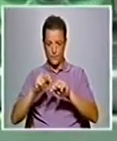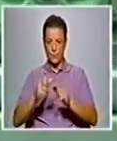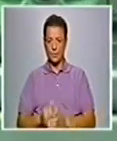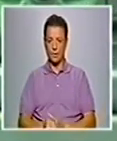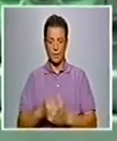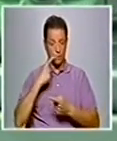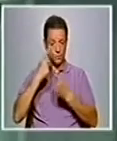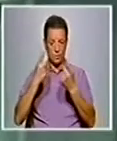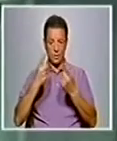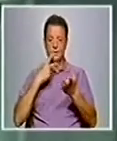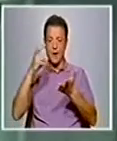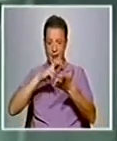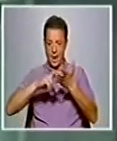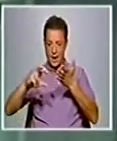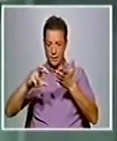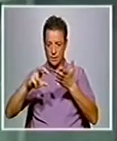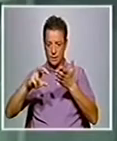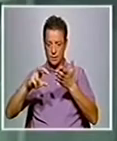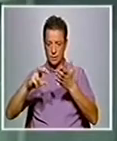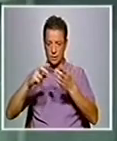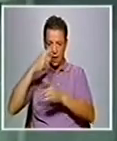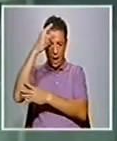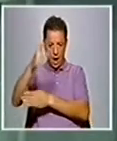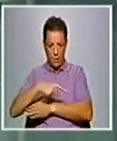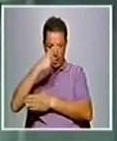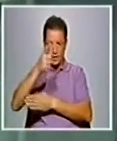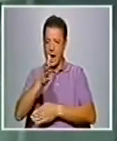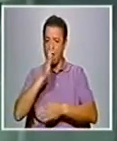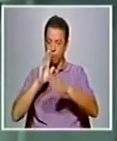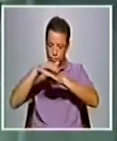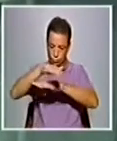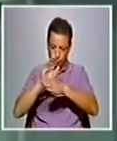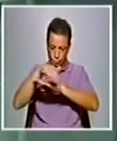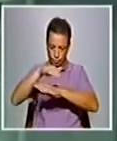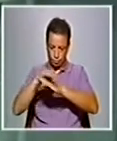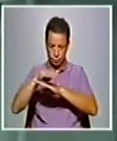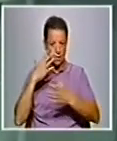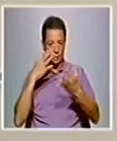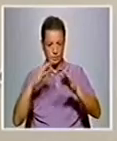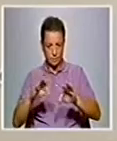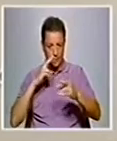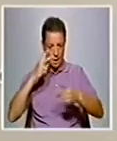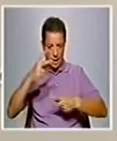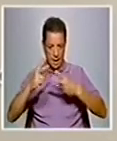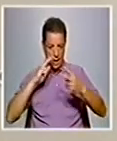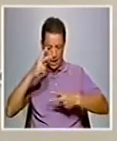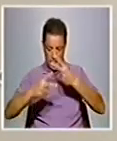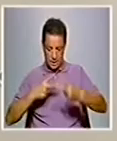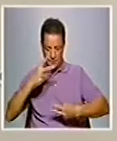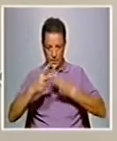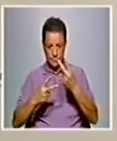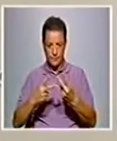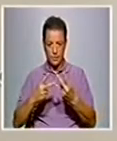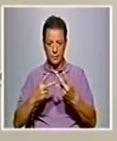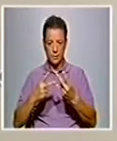Os geradores elétricos estão presentes em eólicas, barragens ou alternadores. O caso simples que vamos analisar consiste numa